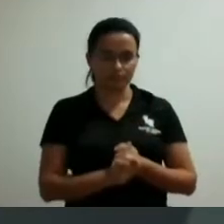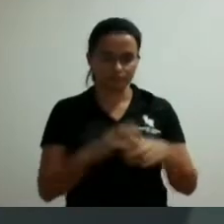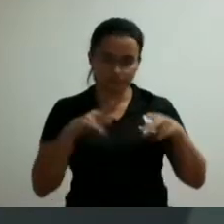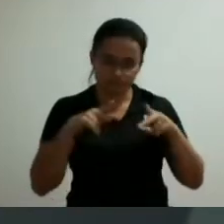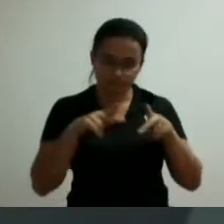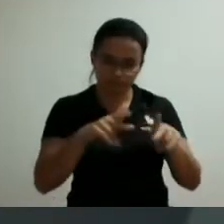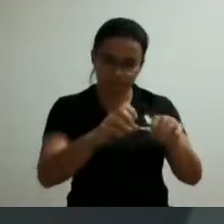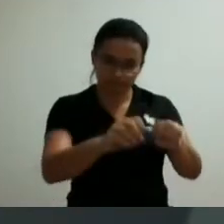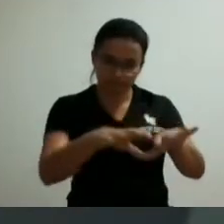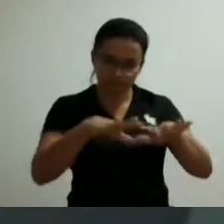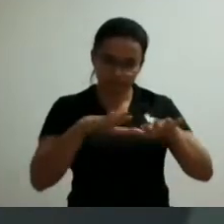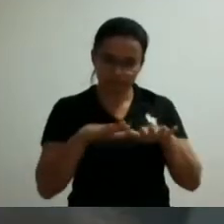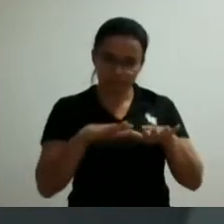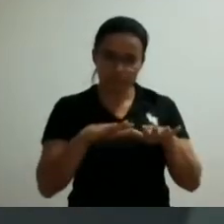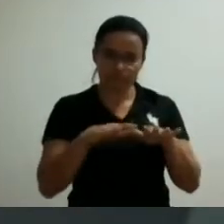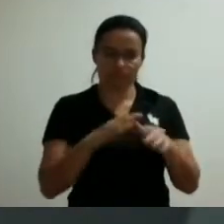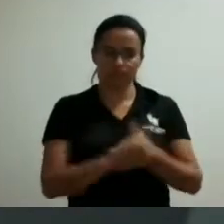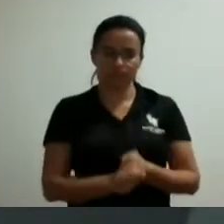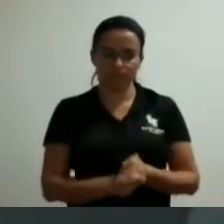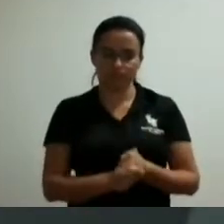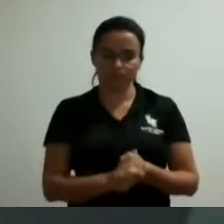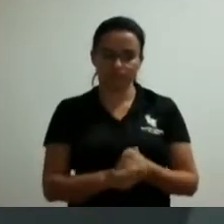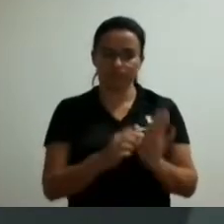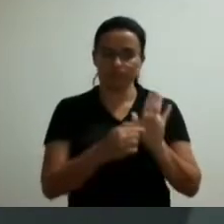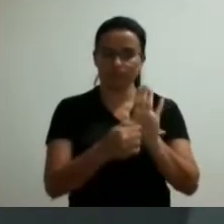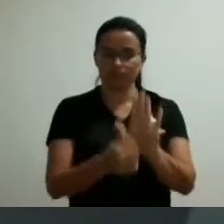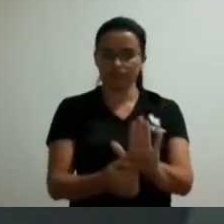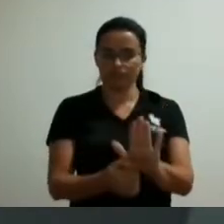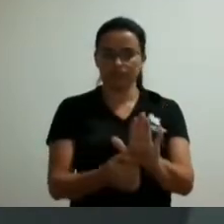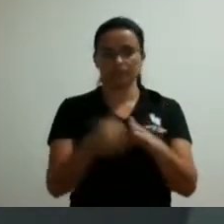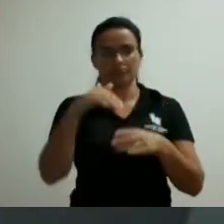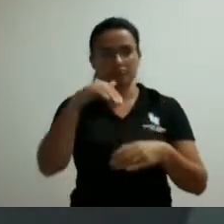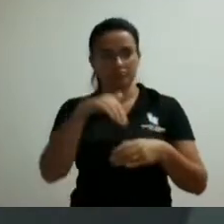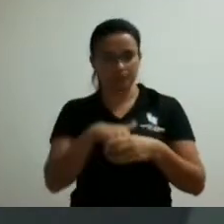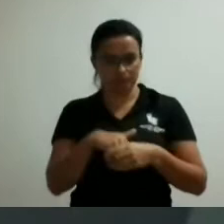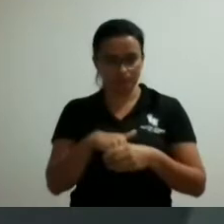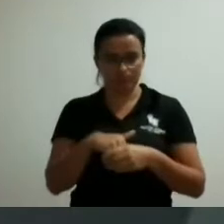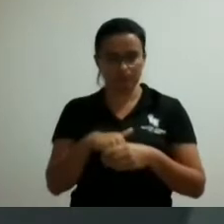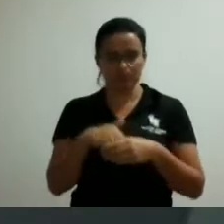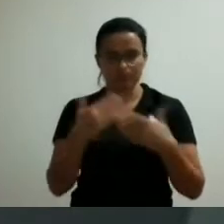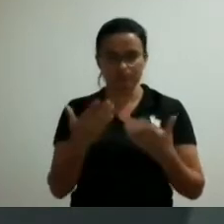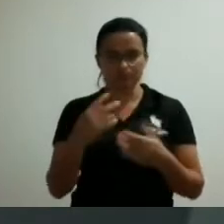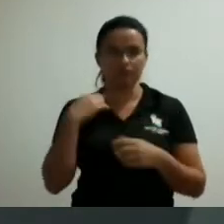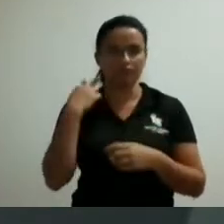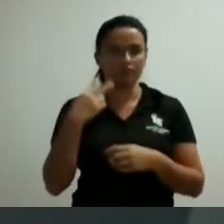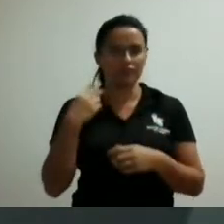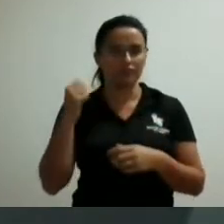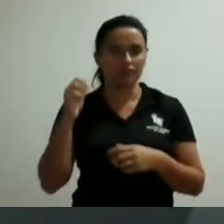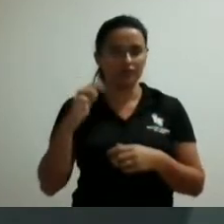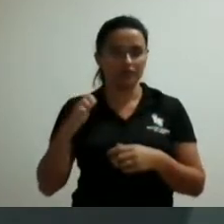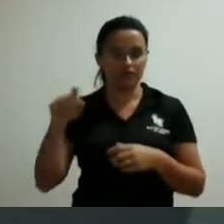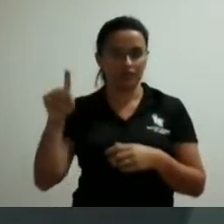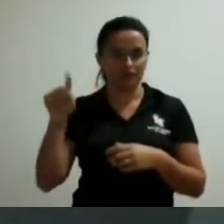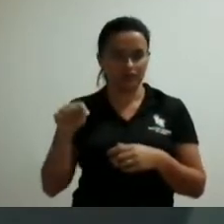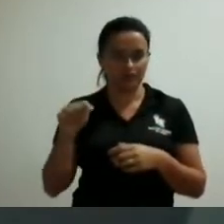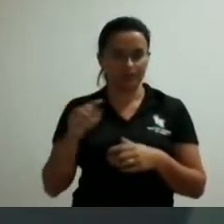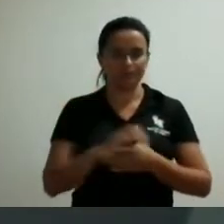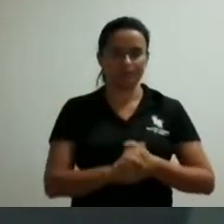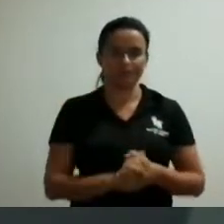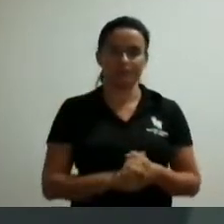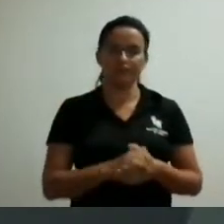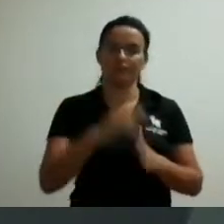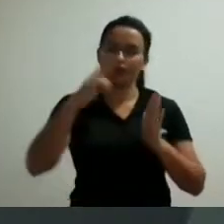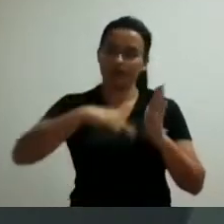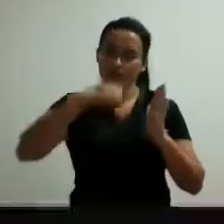regimentais até o plenário onde manifestarei meu voto vereador André Luiz lido os